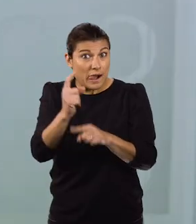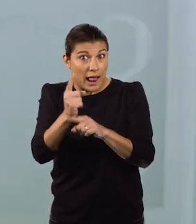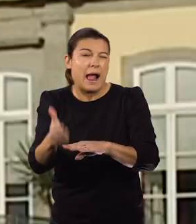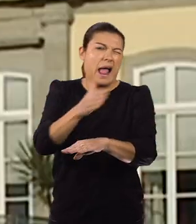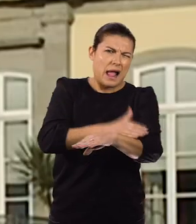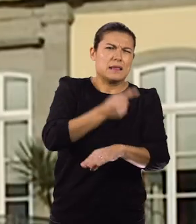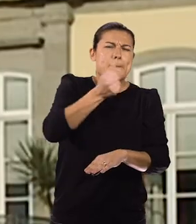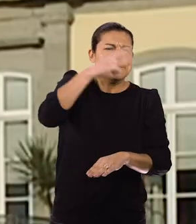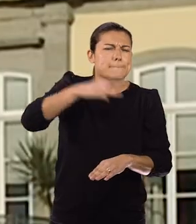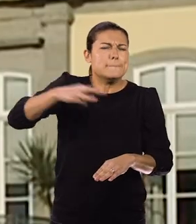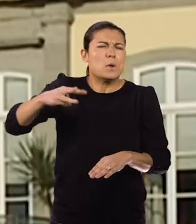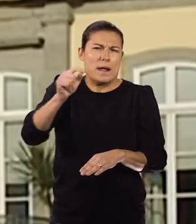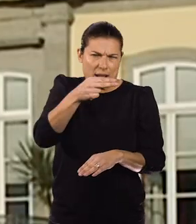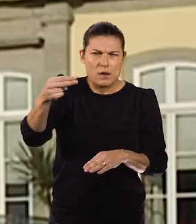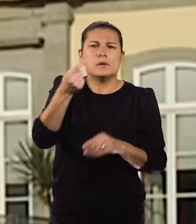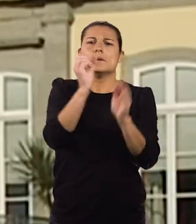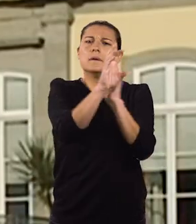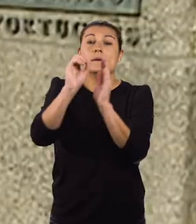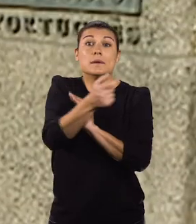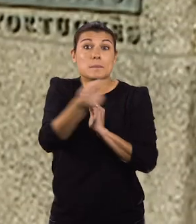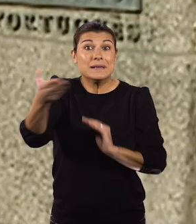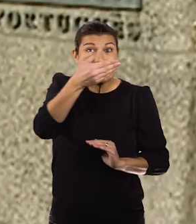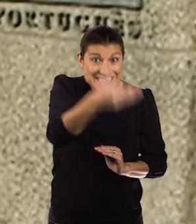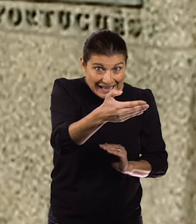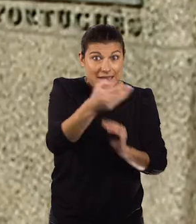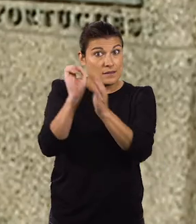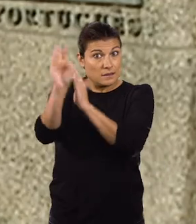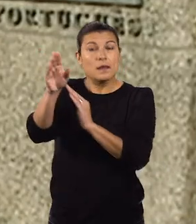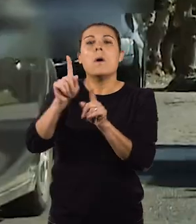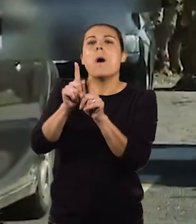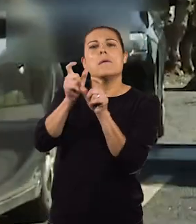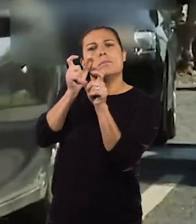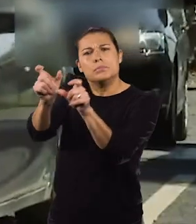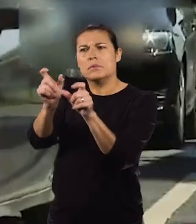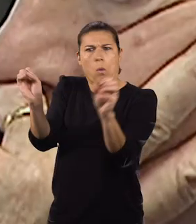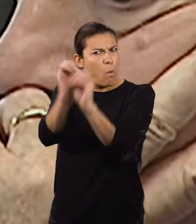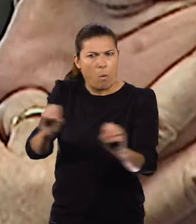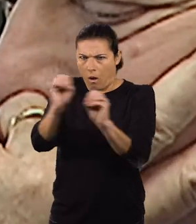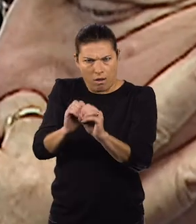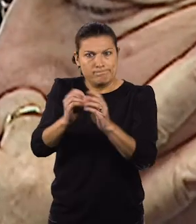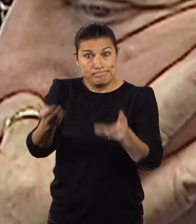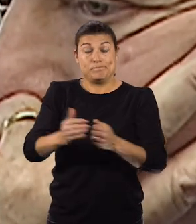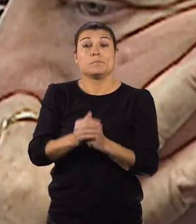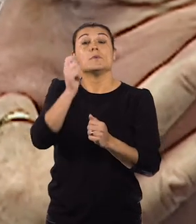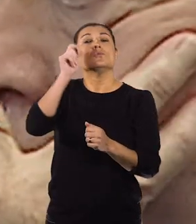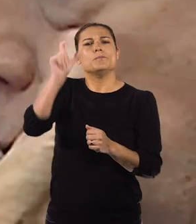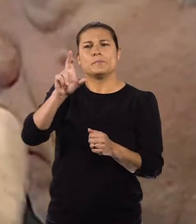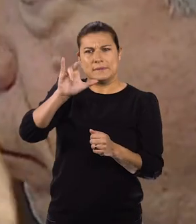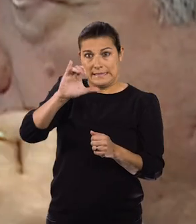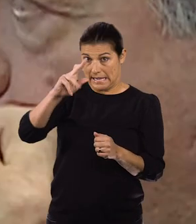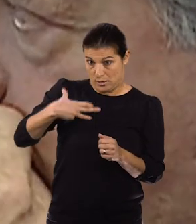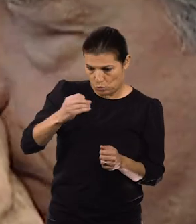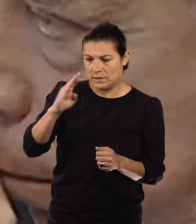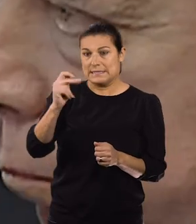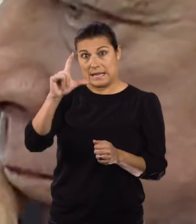de euros escondidos em set of shores, sem qualquer fiscalização. Ricardo Salgado. Os